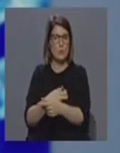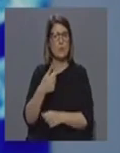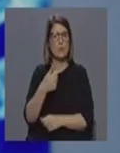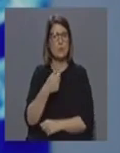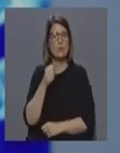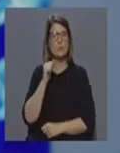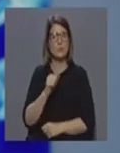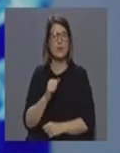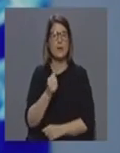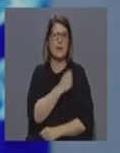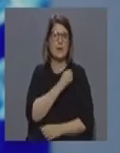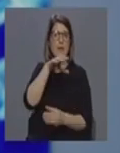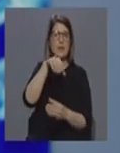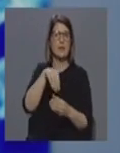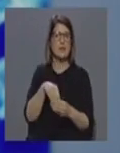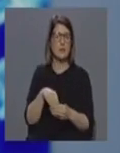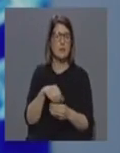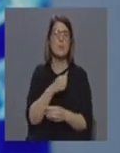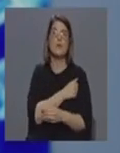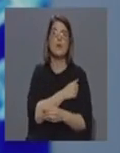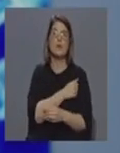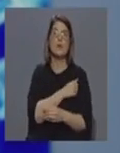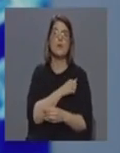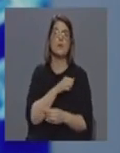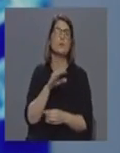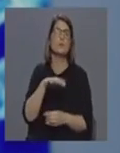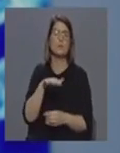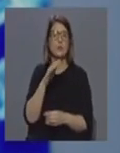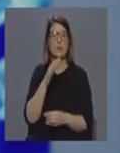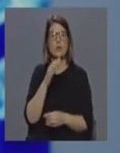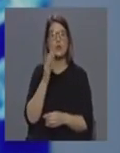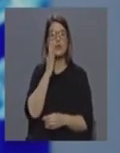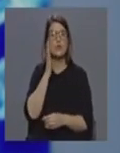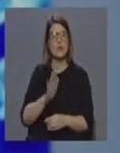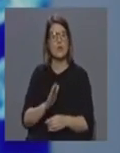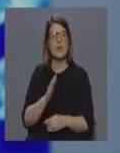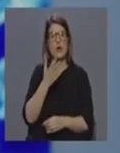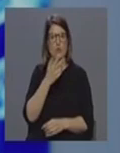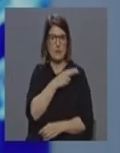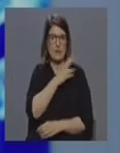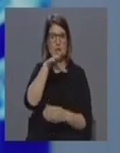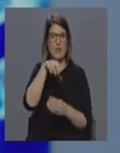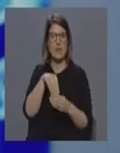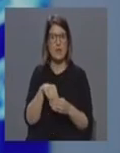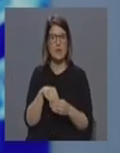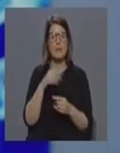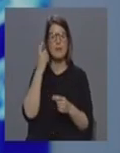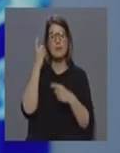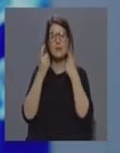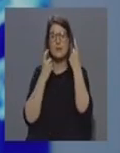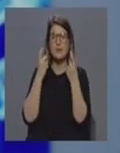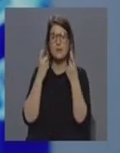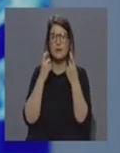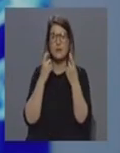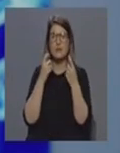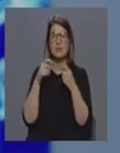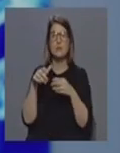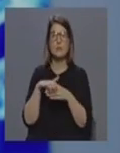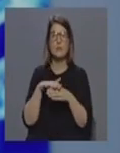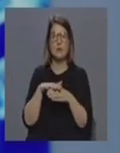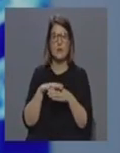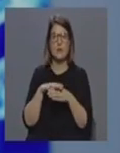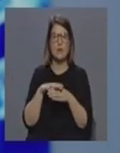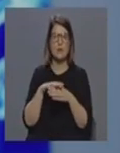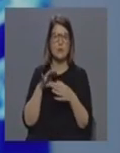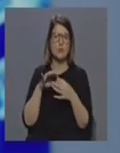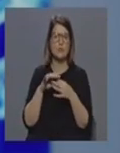domiciliário, neste caso foi uma residência universitária, que é, obviamente, a pensarmos já precisamente num cenário posterior aqui da evolução